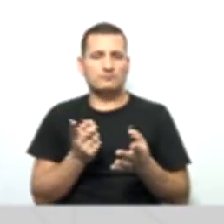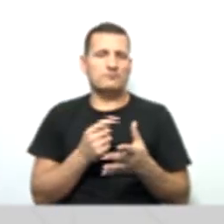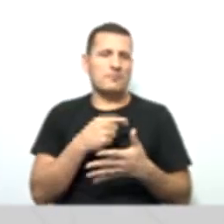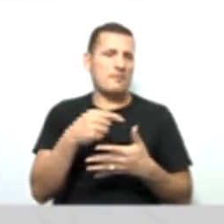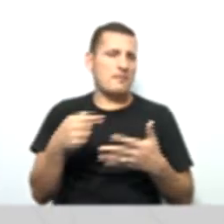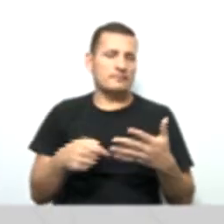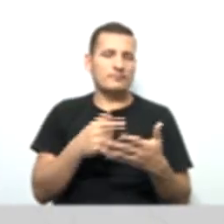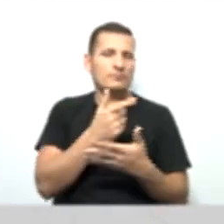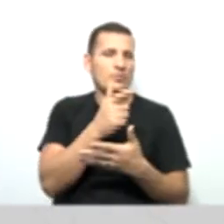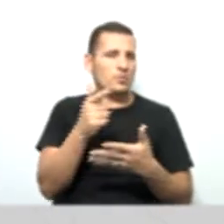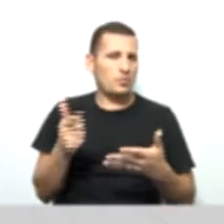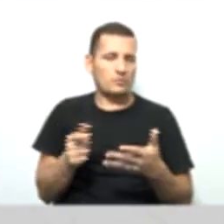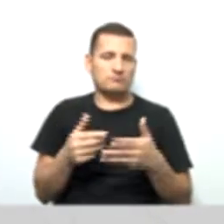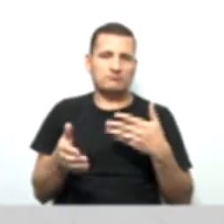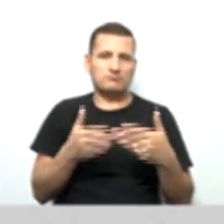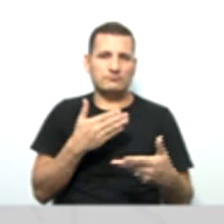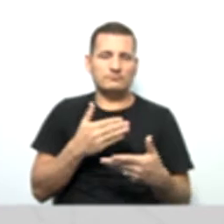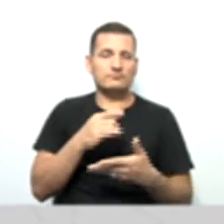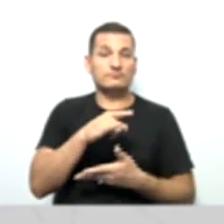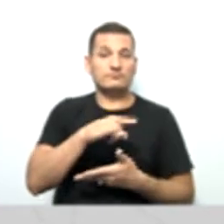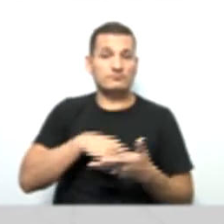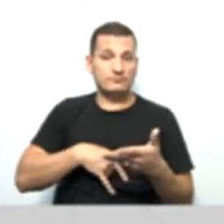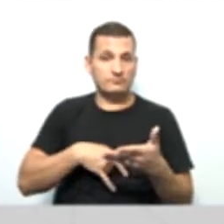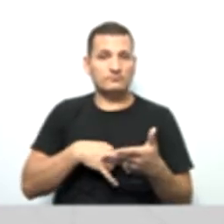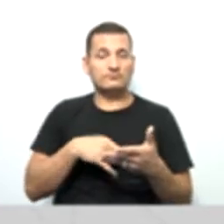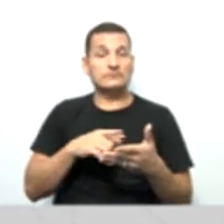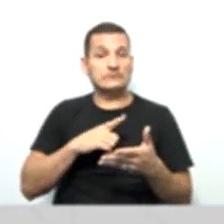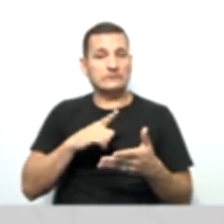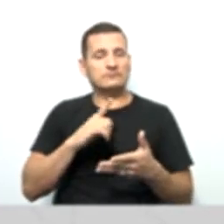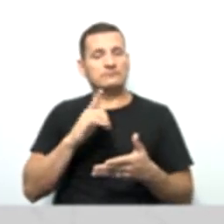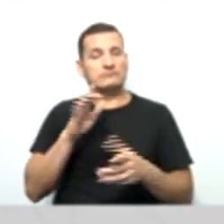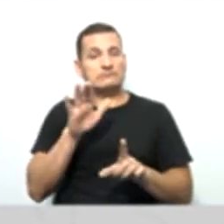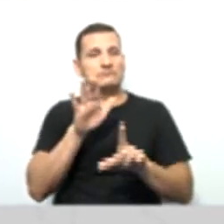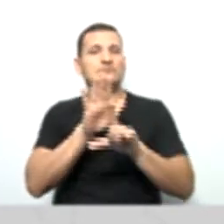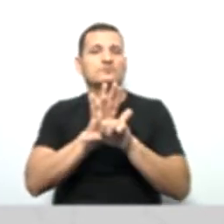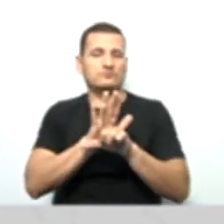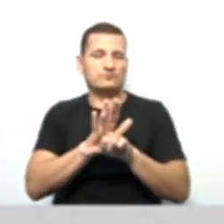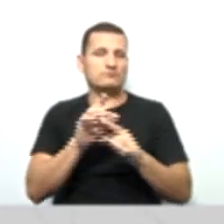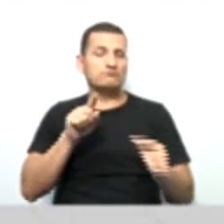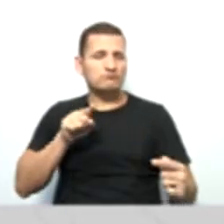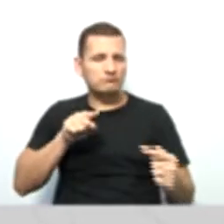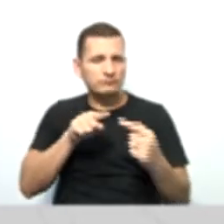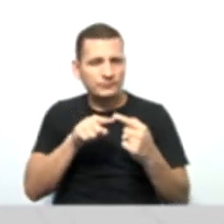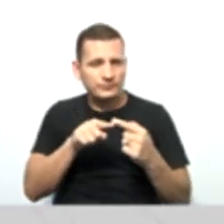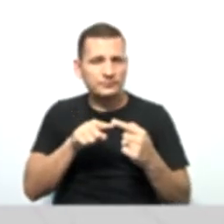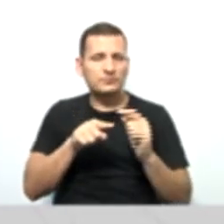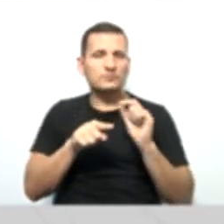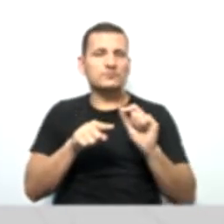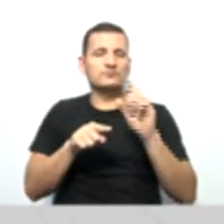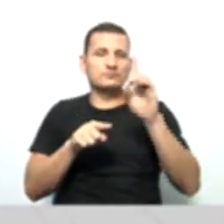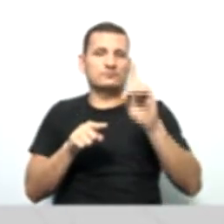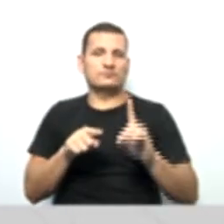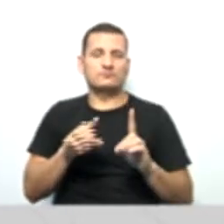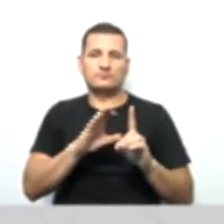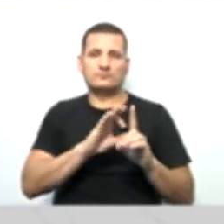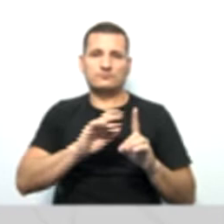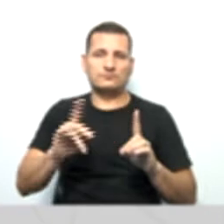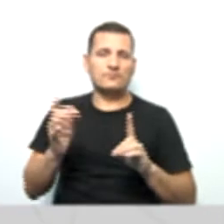gente, sempre legal, que representem o direito da cooperativa de receber, né?